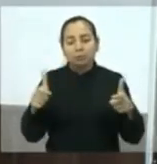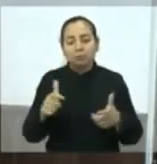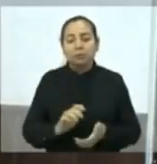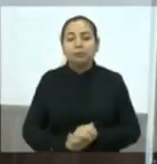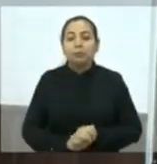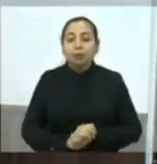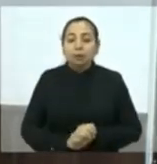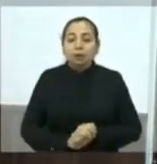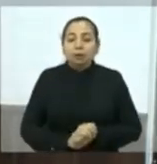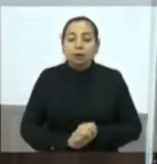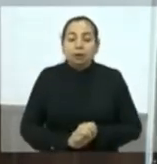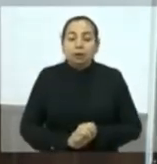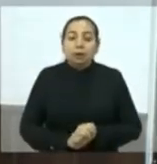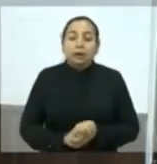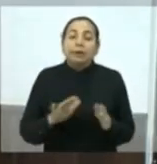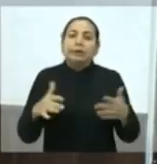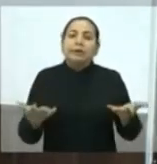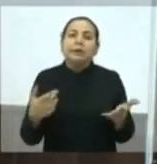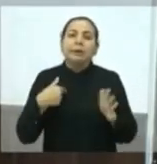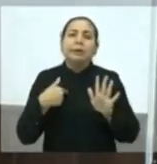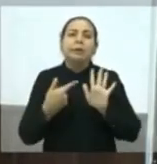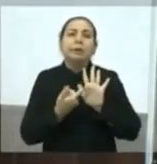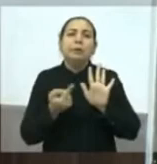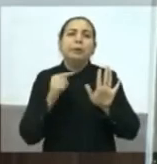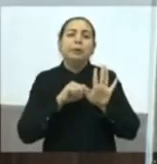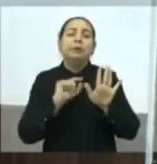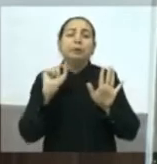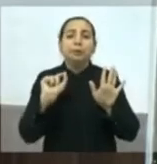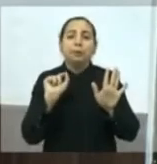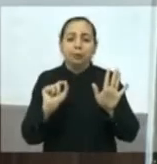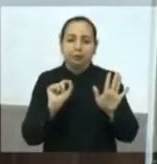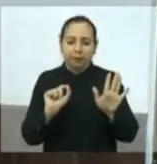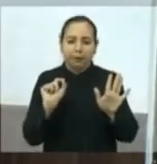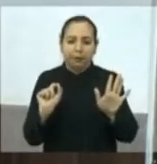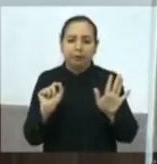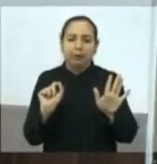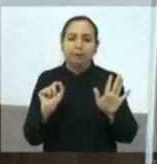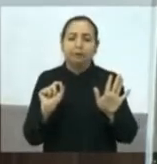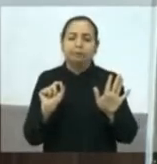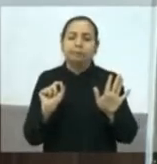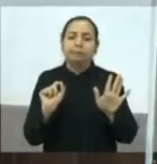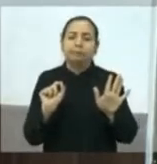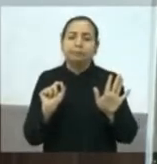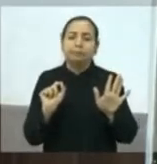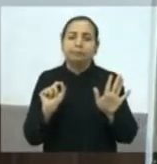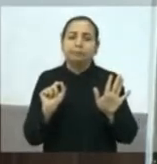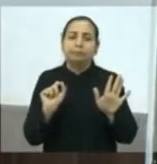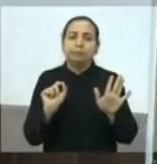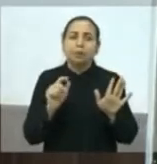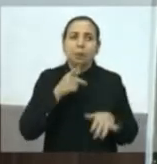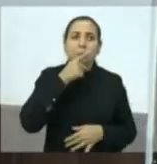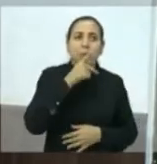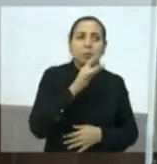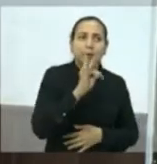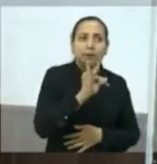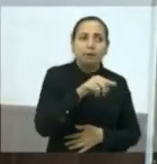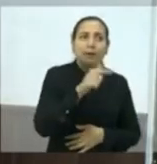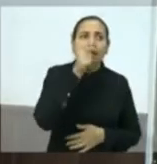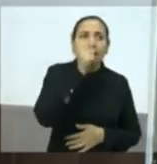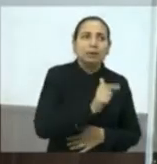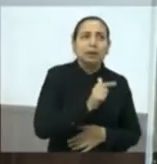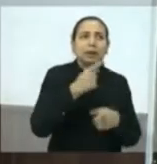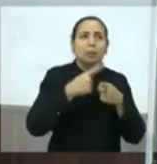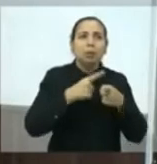Eu quero, nessa metáfora, dizer que o PT acerta quando boi para o